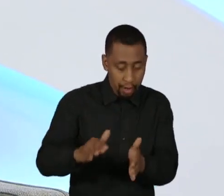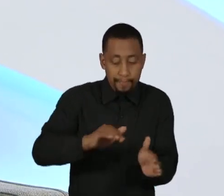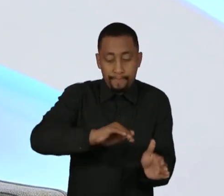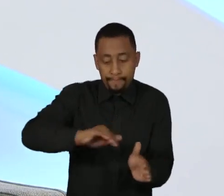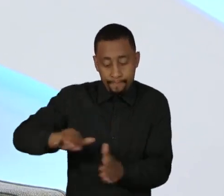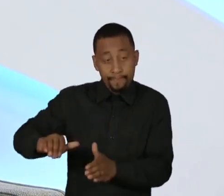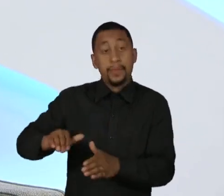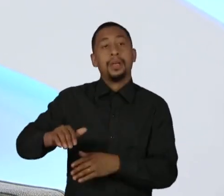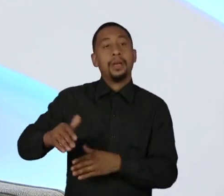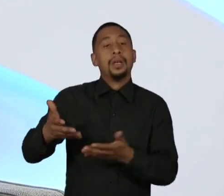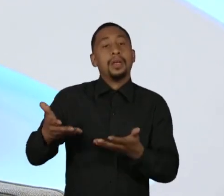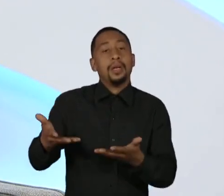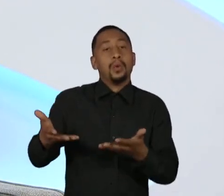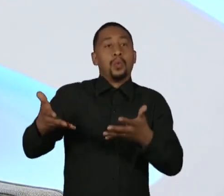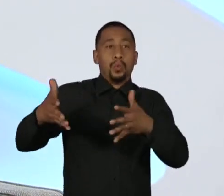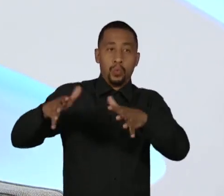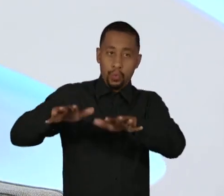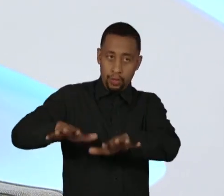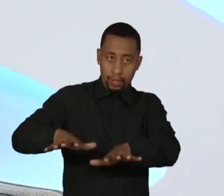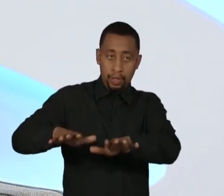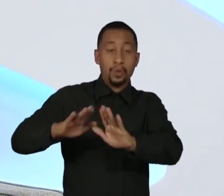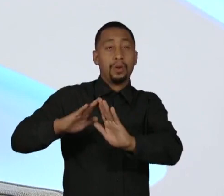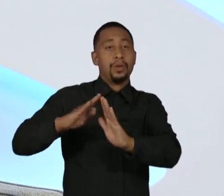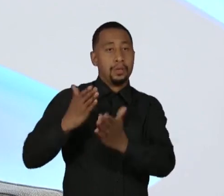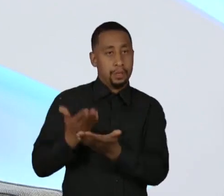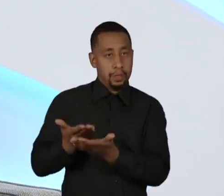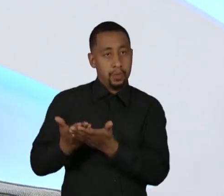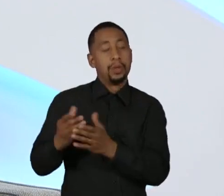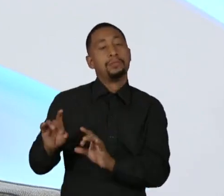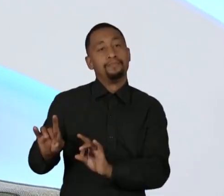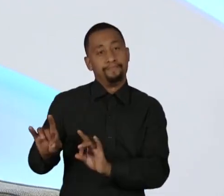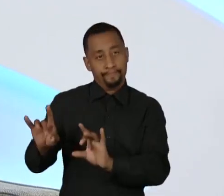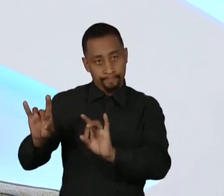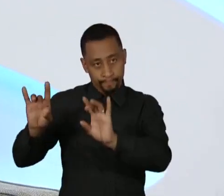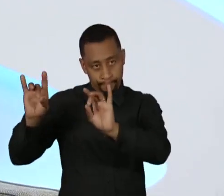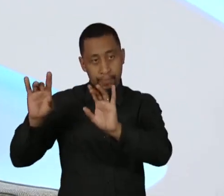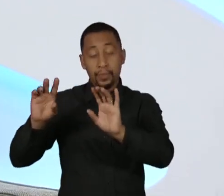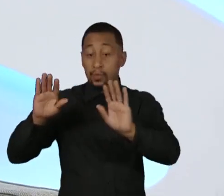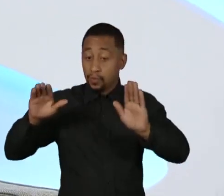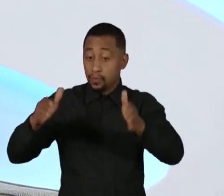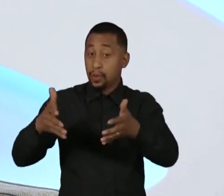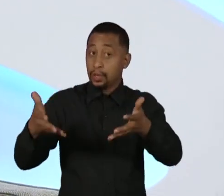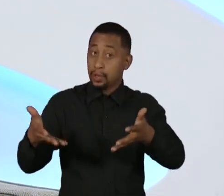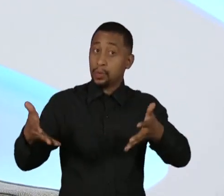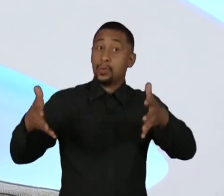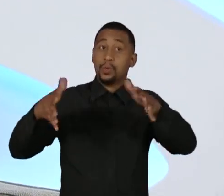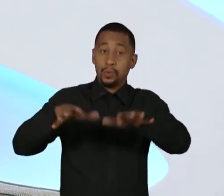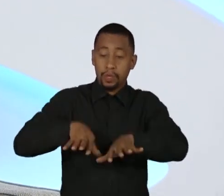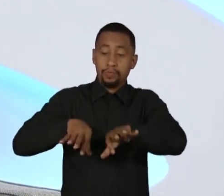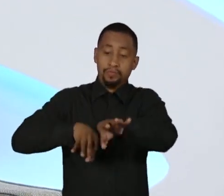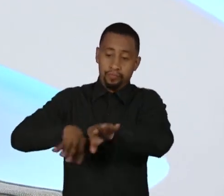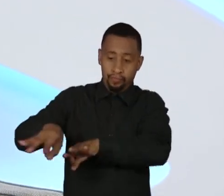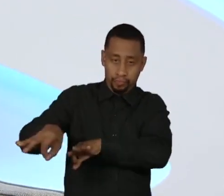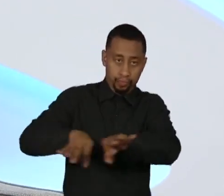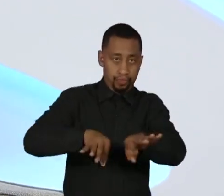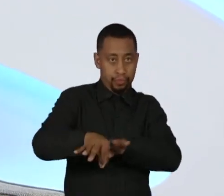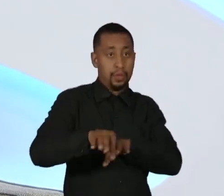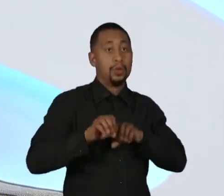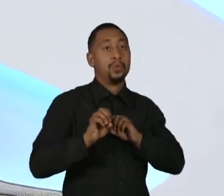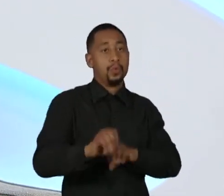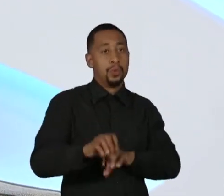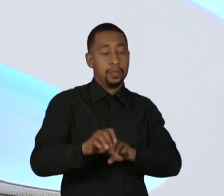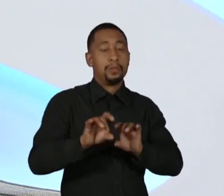nas escolas especiais na perspectiva da inclusão, a política da educação especial na